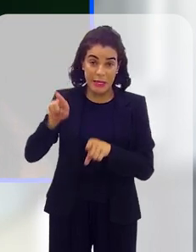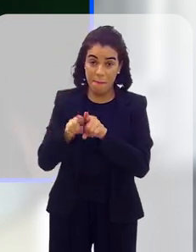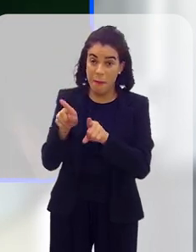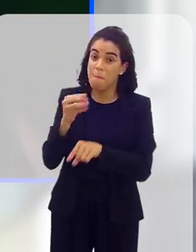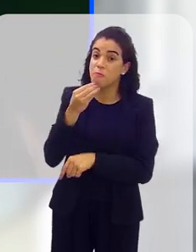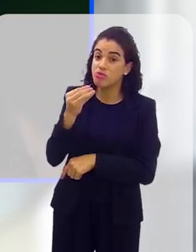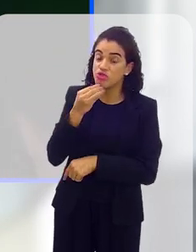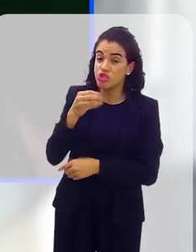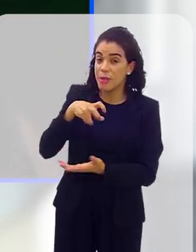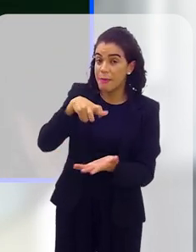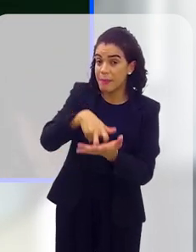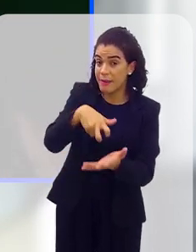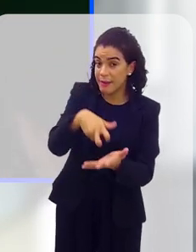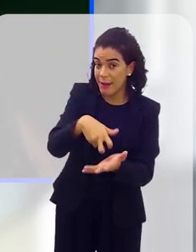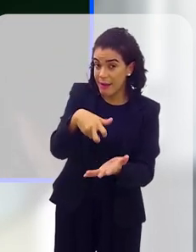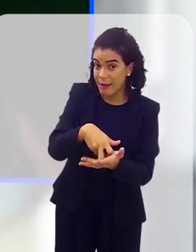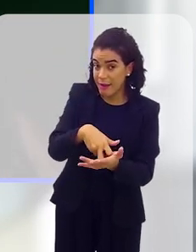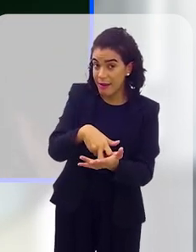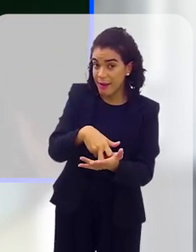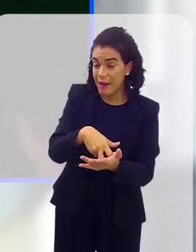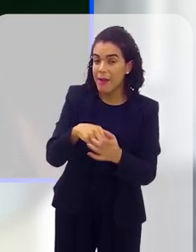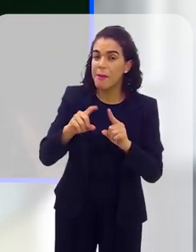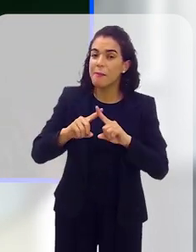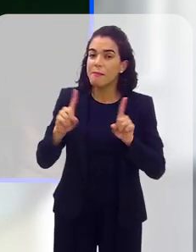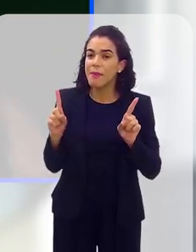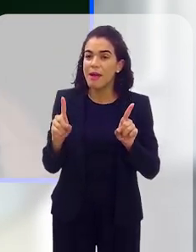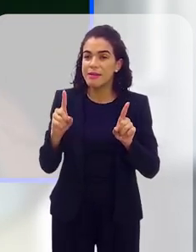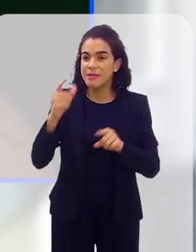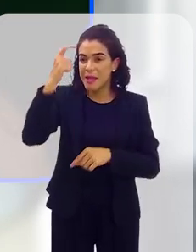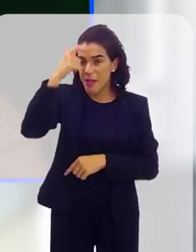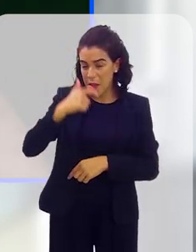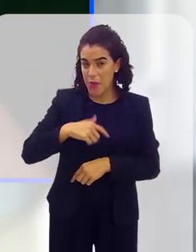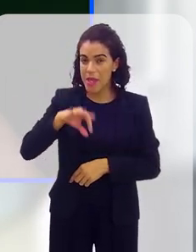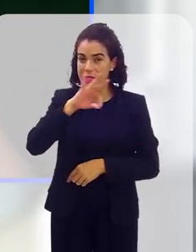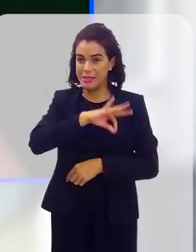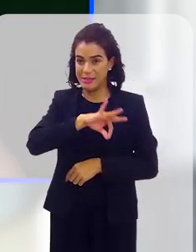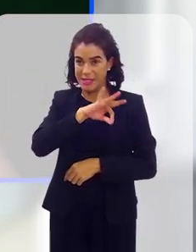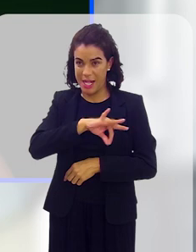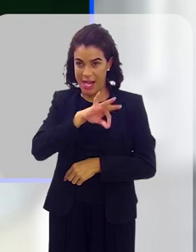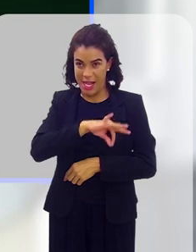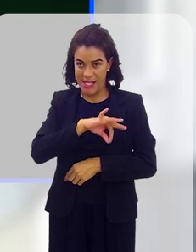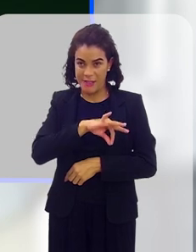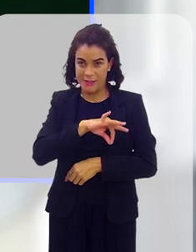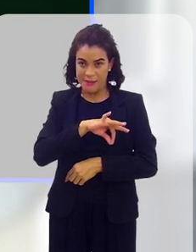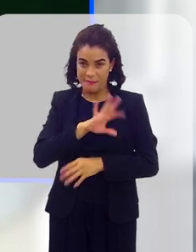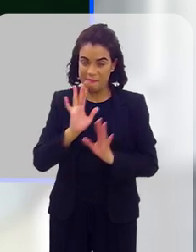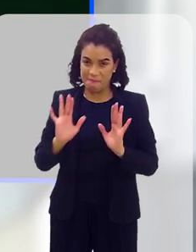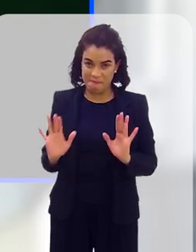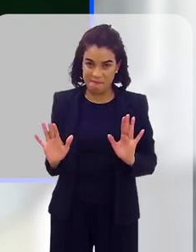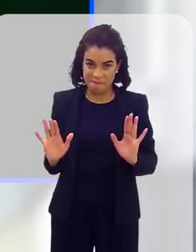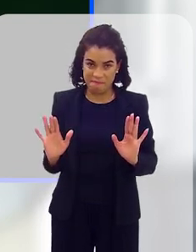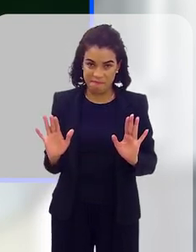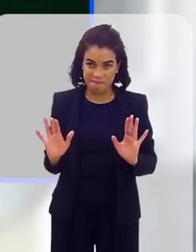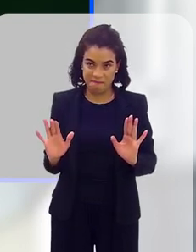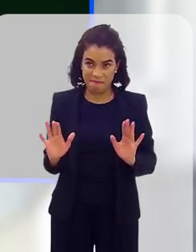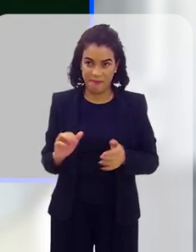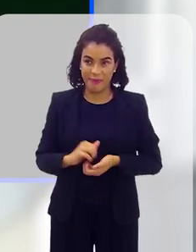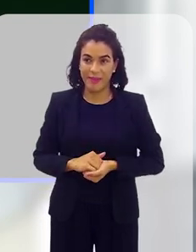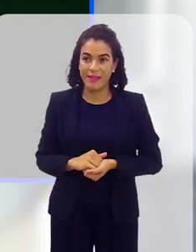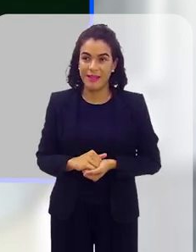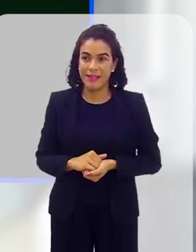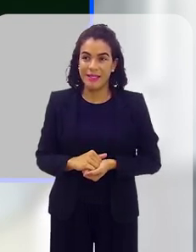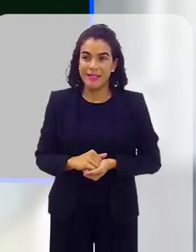sofrer sanções e penalidades, porém, eu iria ser remunerada por produtividade,